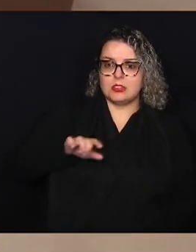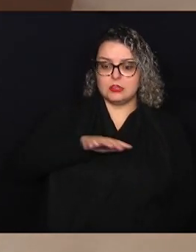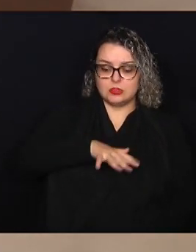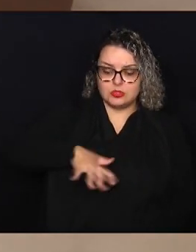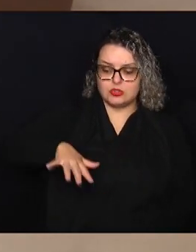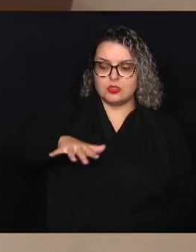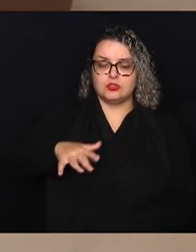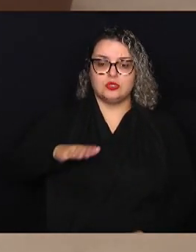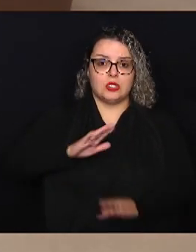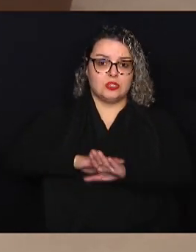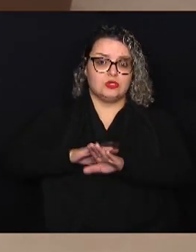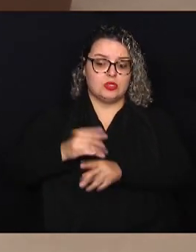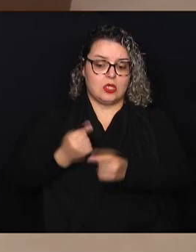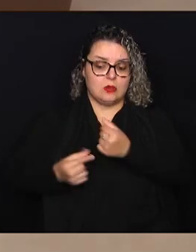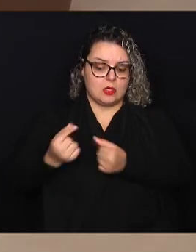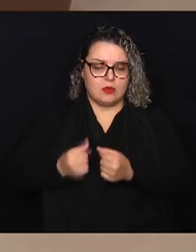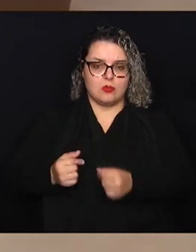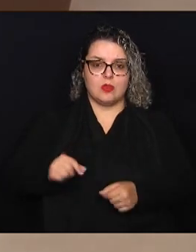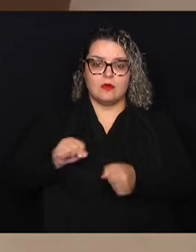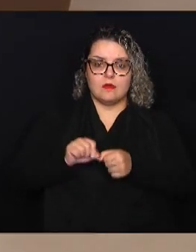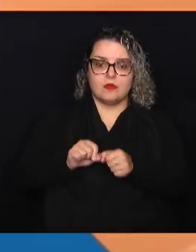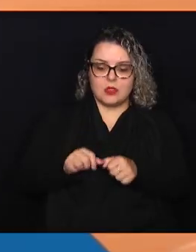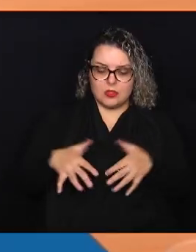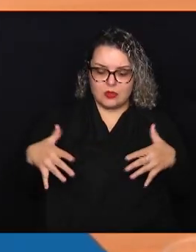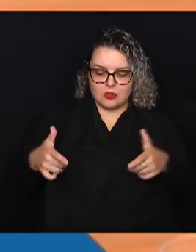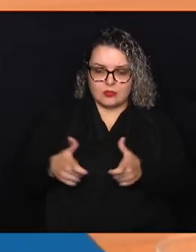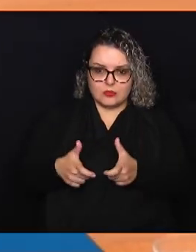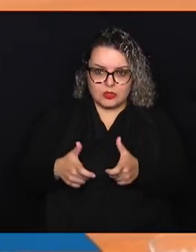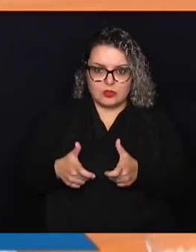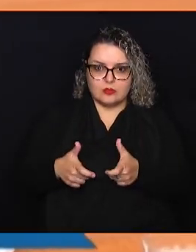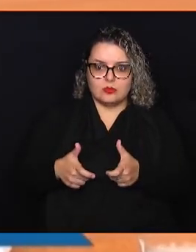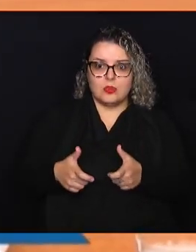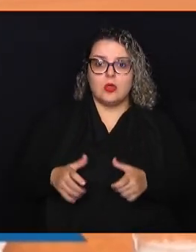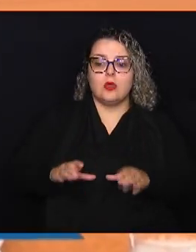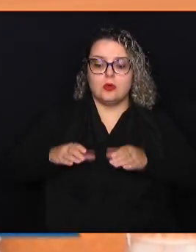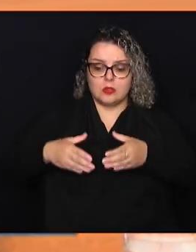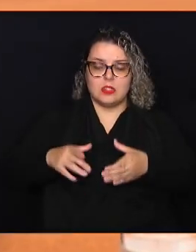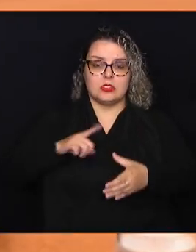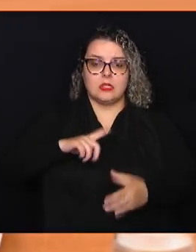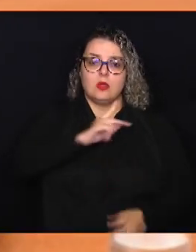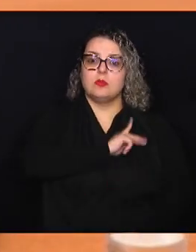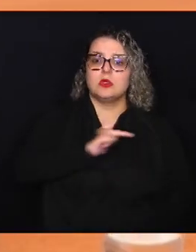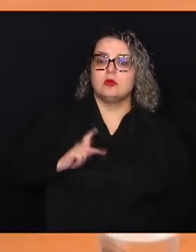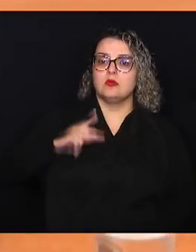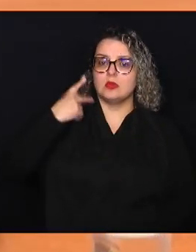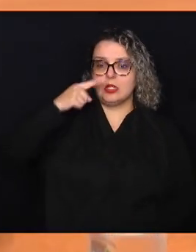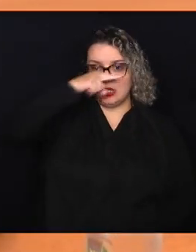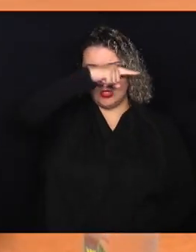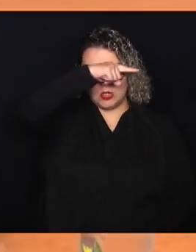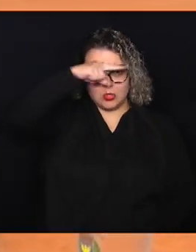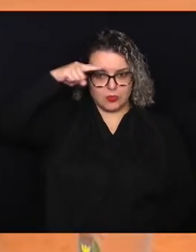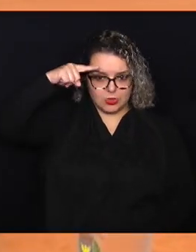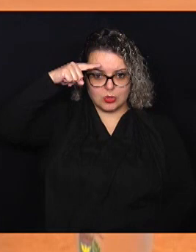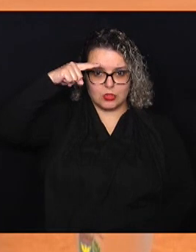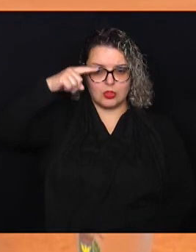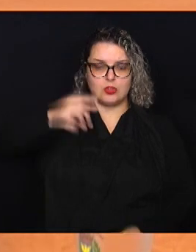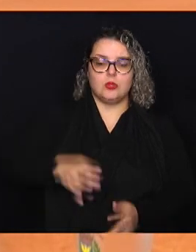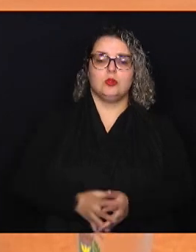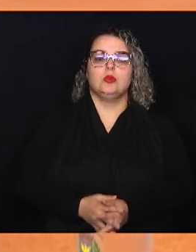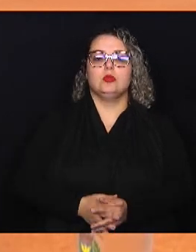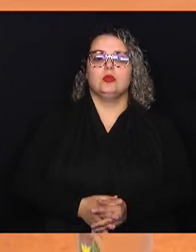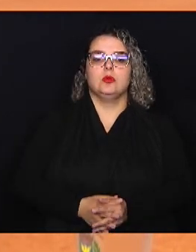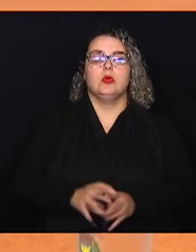econômica, foi realizada no plenarinho da Câmara. O colegiado tem como presidente o vereador Otto Alejandro. A